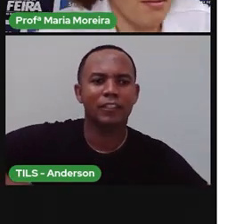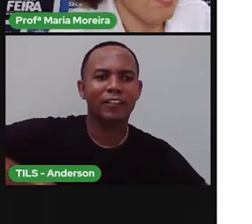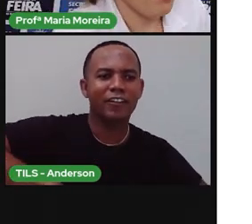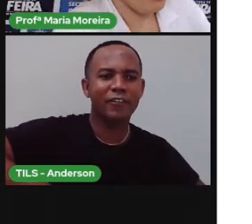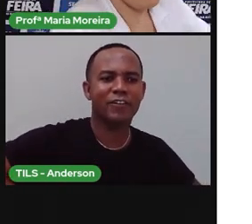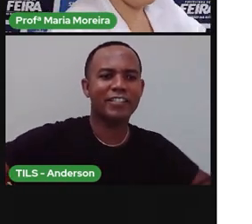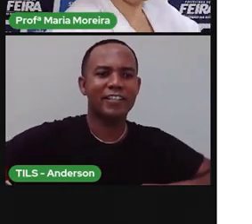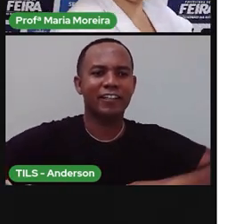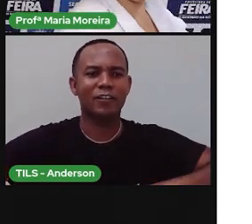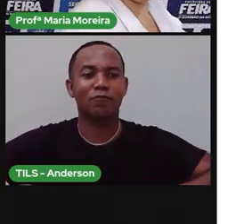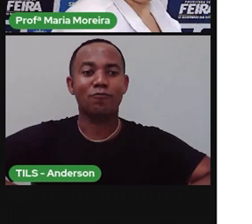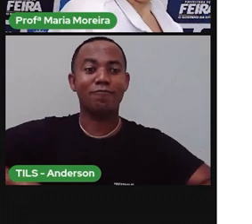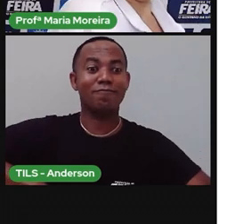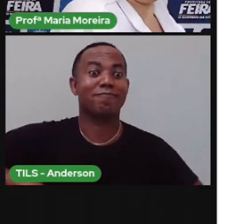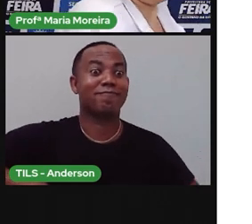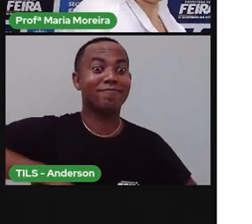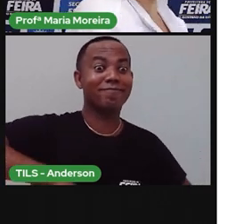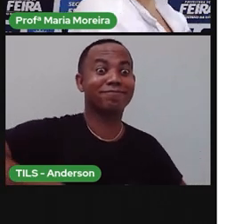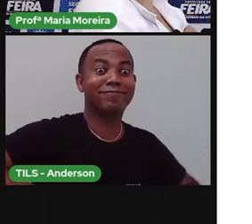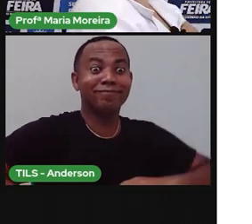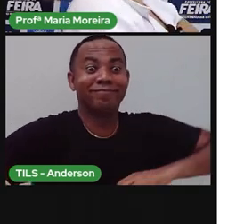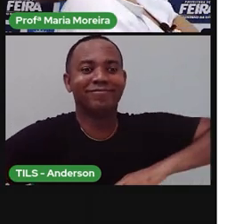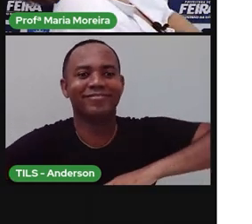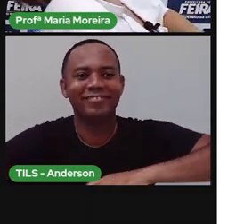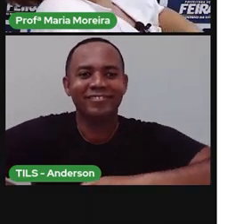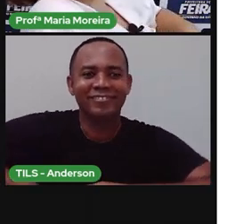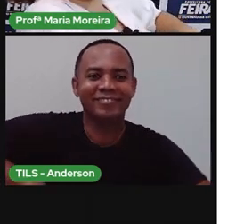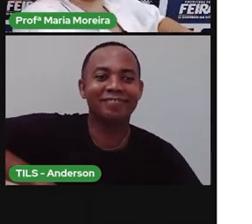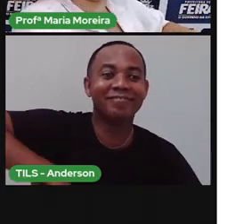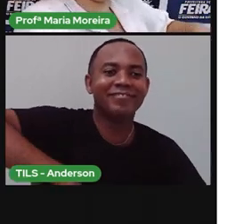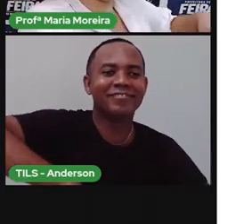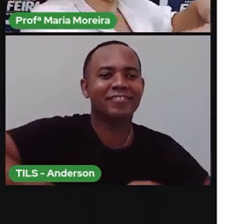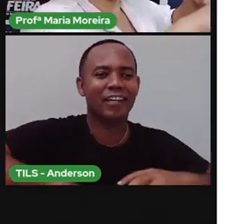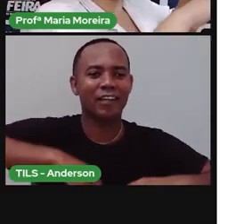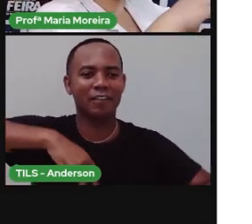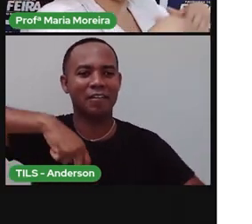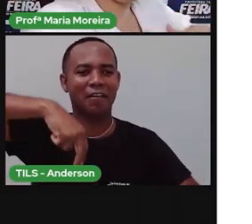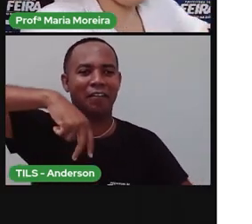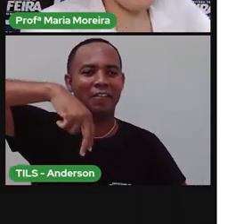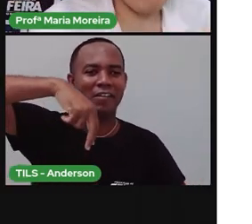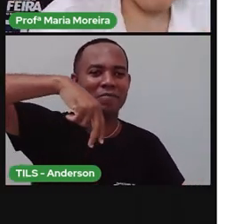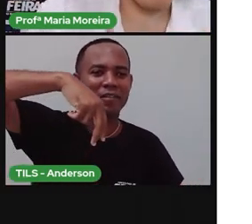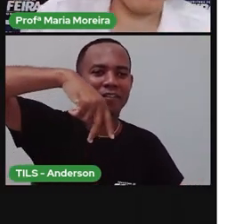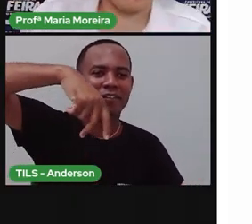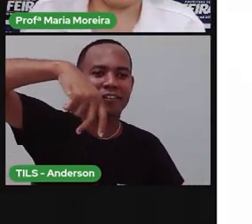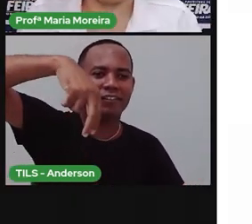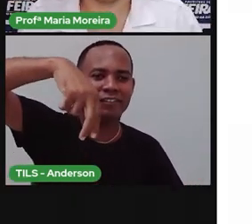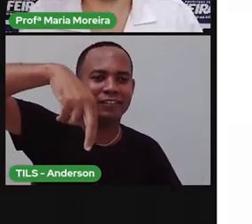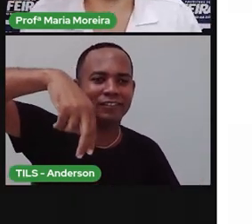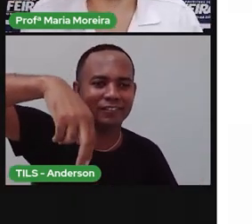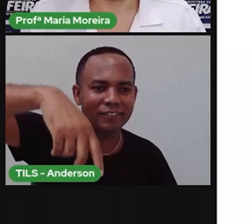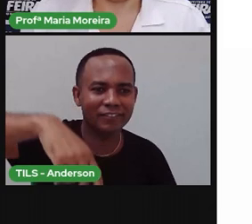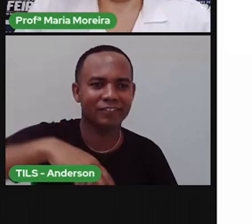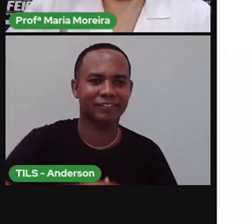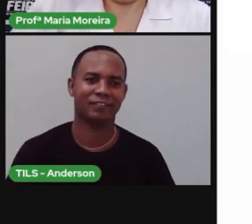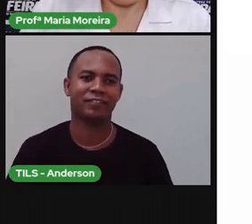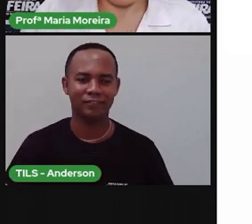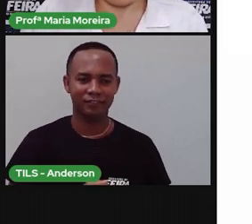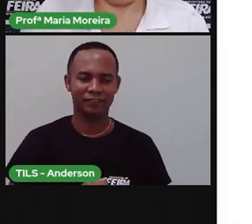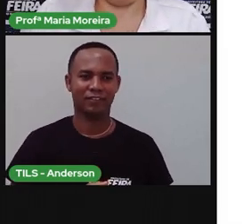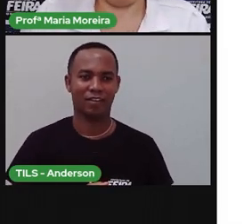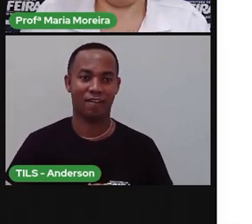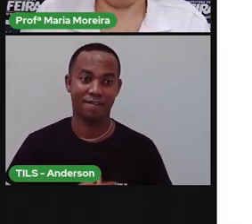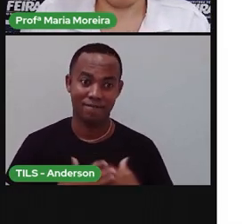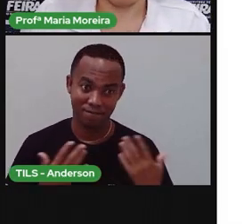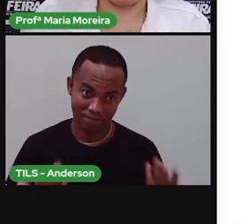virar aqui. E aí, ele vai, ó. Melhorando. ele vai subindo até que ele fica o quê? Ereto. Ele fica